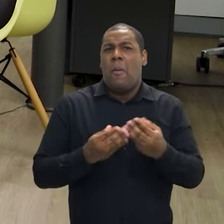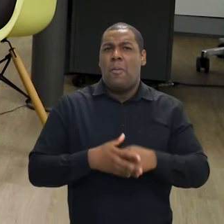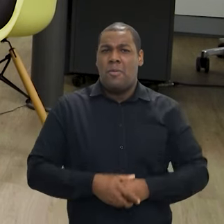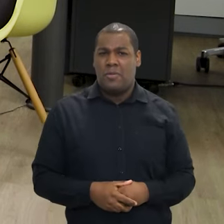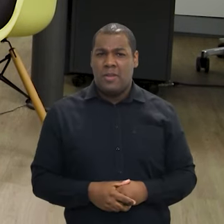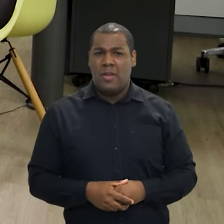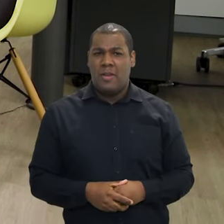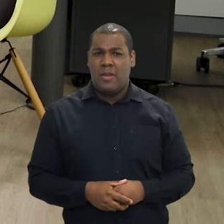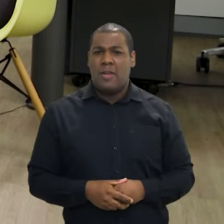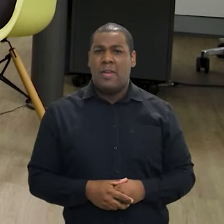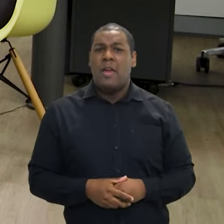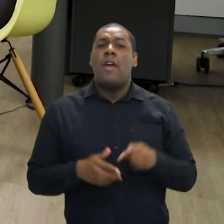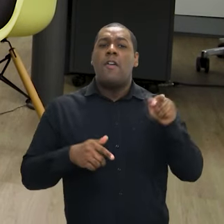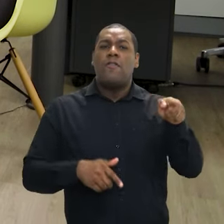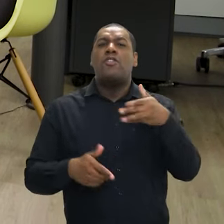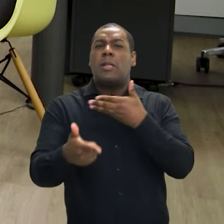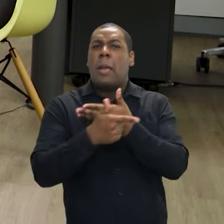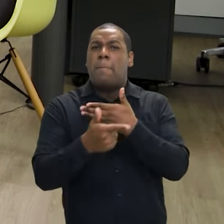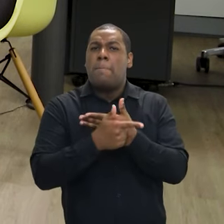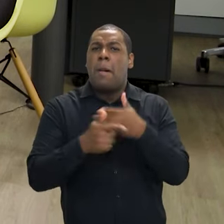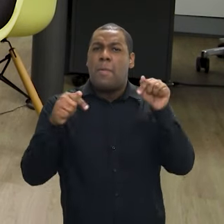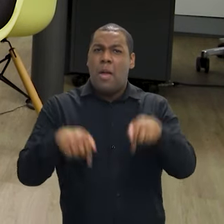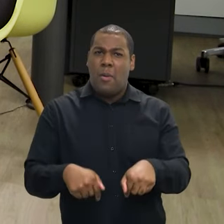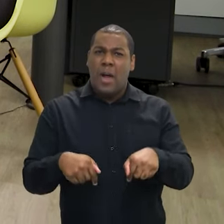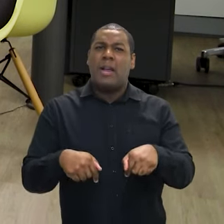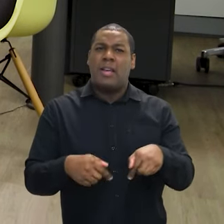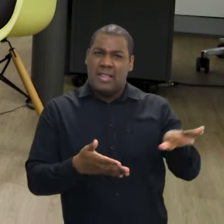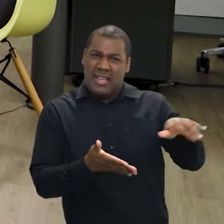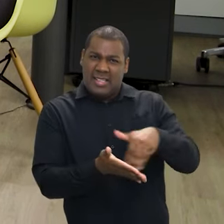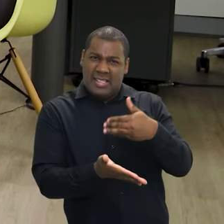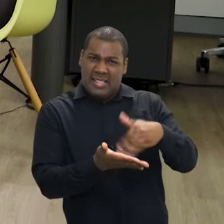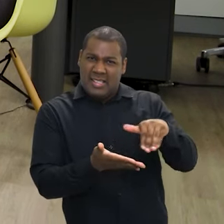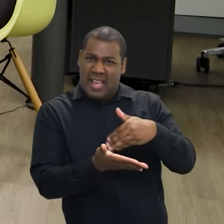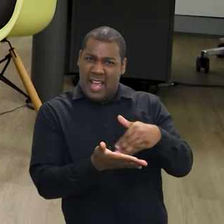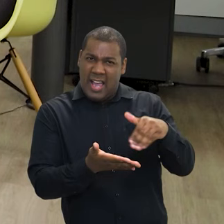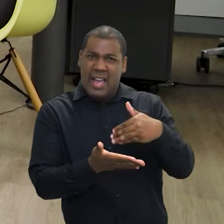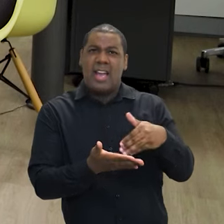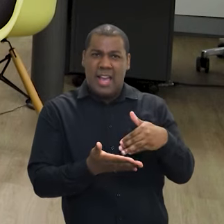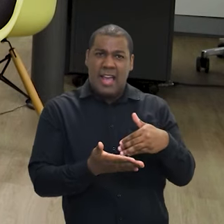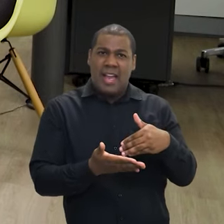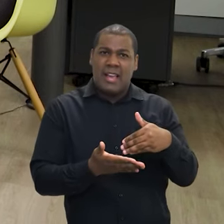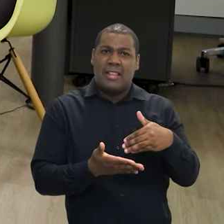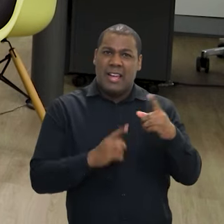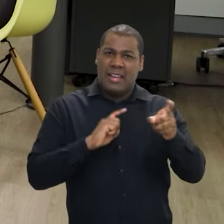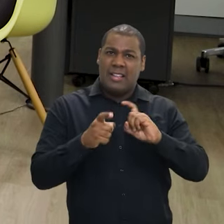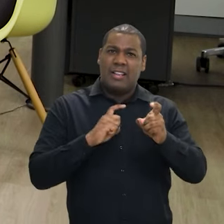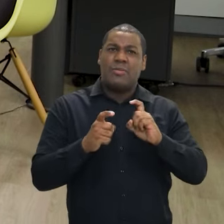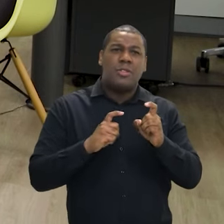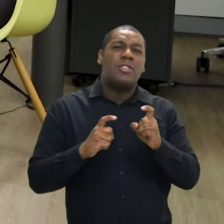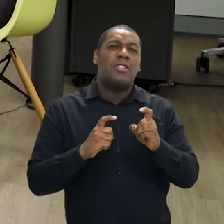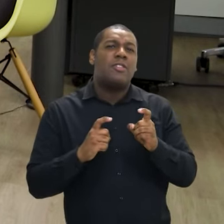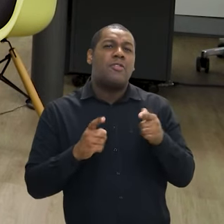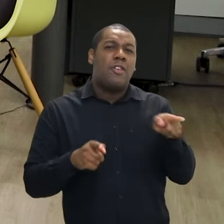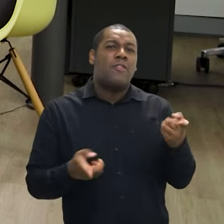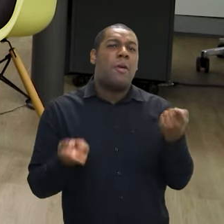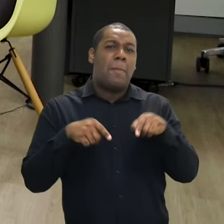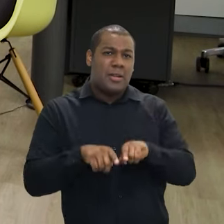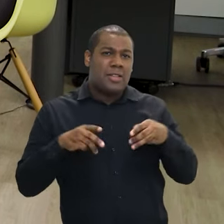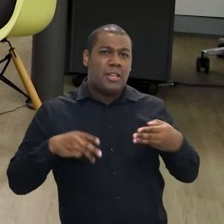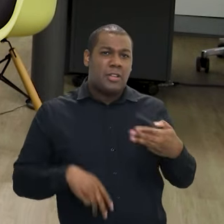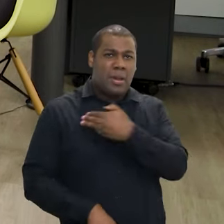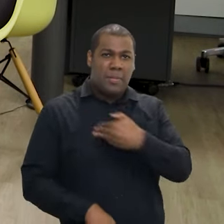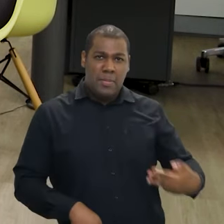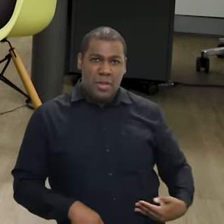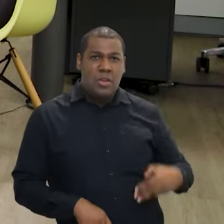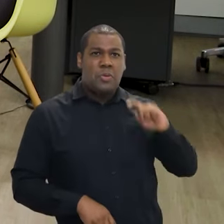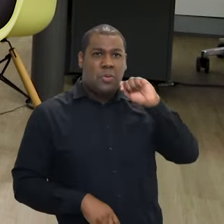trazida aqui para a secretaria executiva, ao lado do ministro Silvio Almeida? Bom, de fato, eu sou